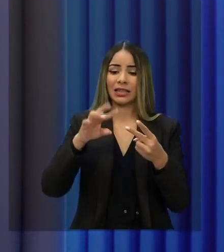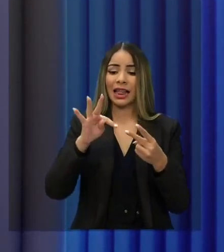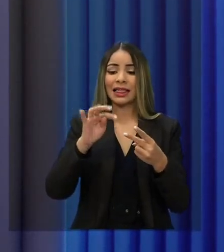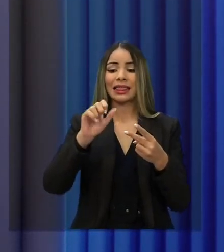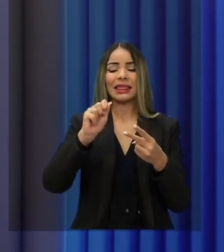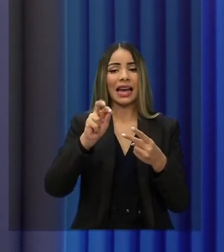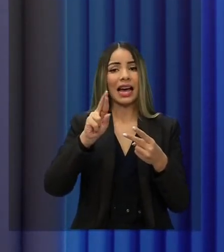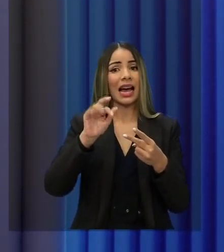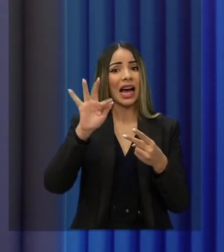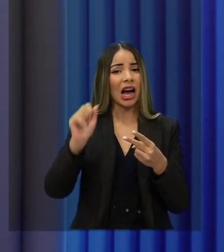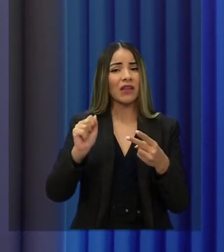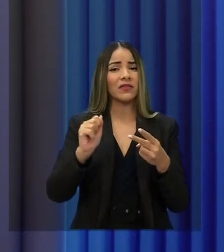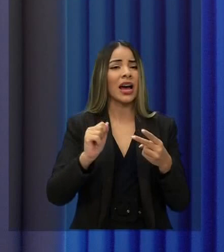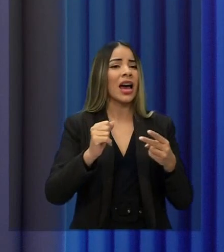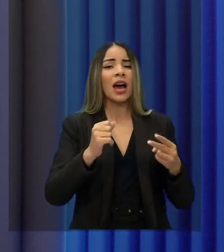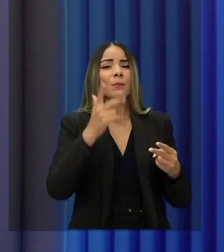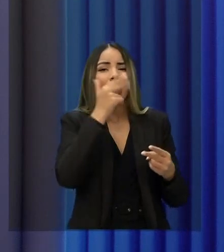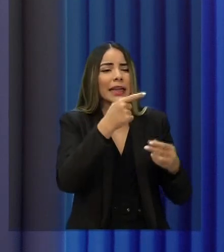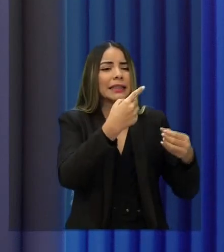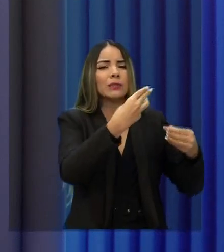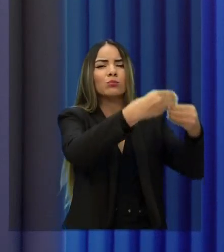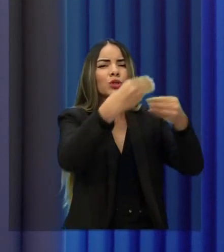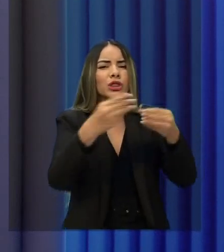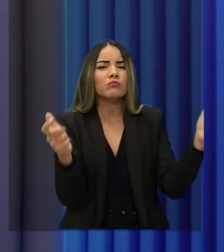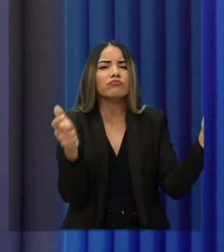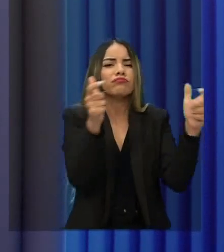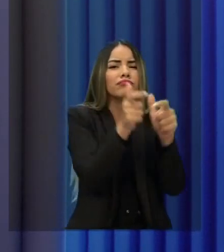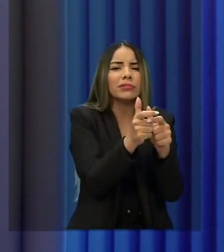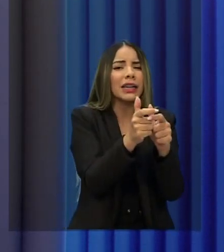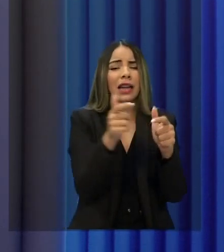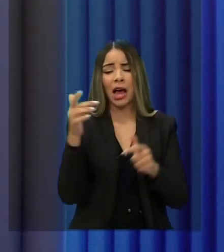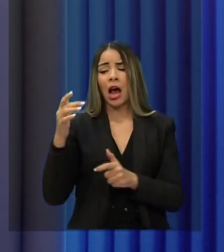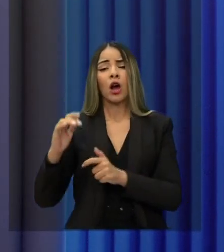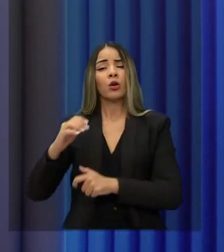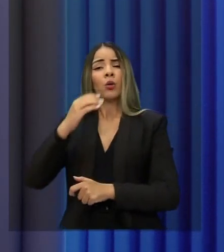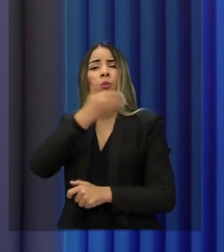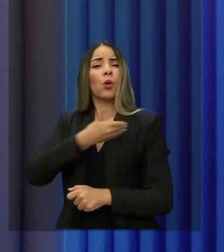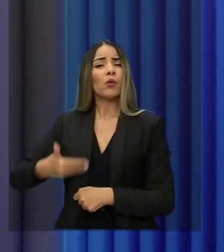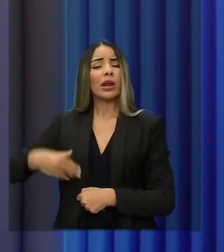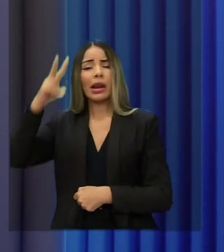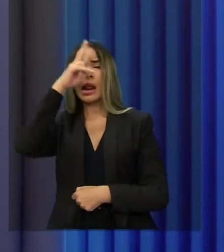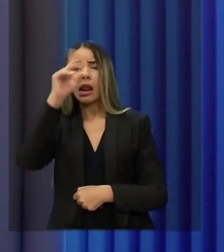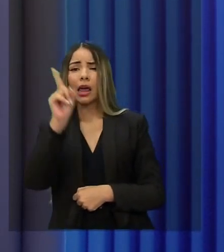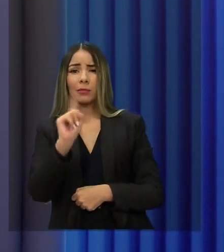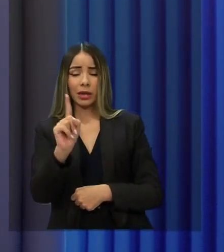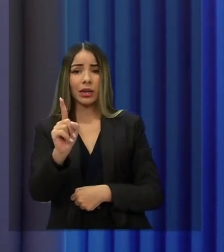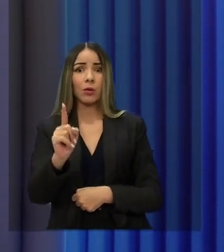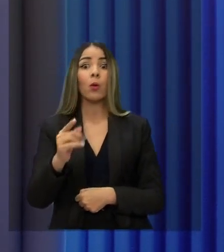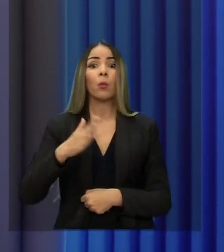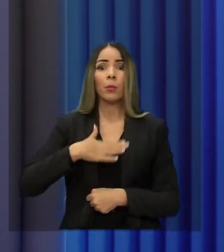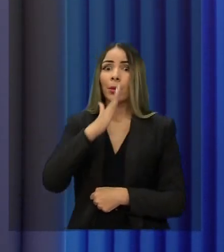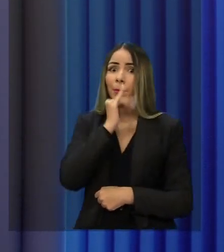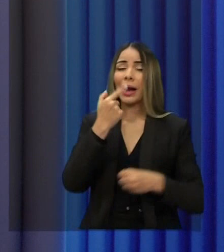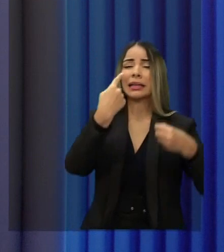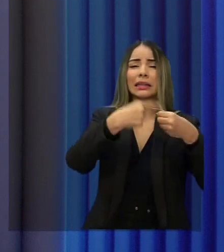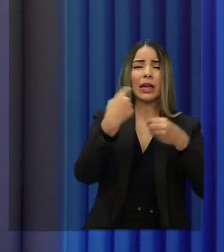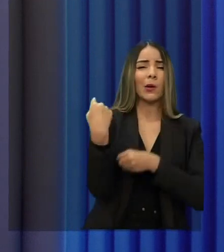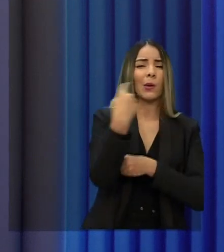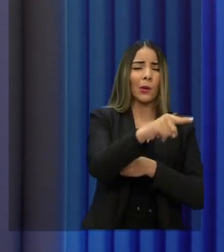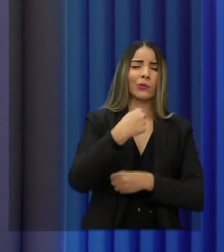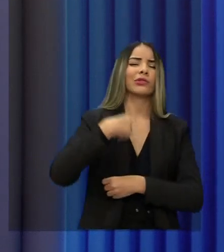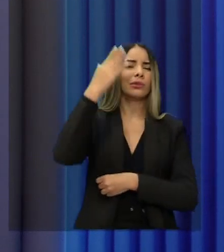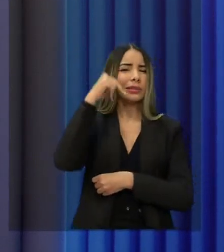nunca são lembradas pelos gestores. Meu pai é filho de Oroide, um destino chamado Palestina. Eu sei o quanto é importante levar